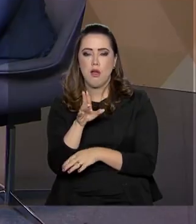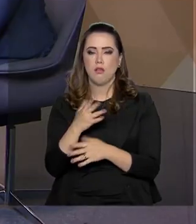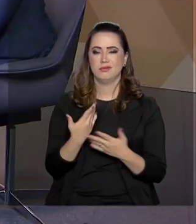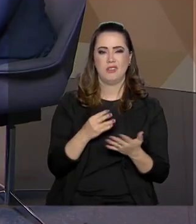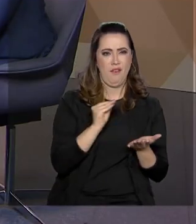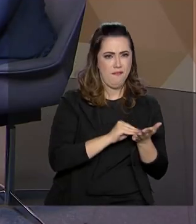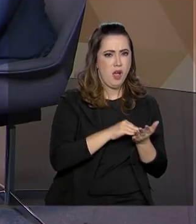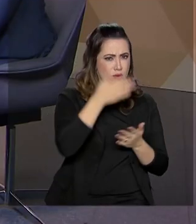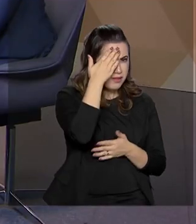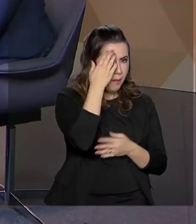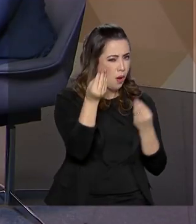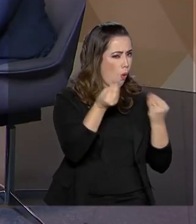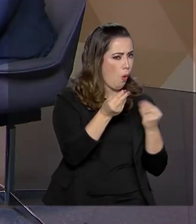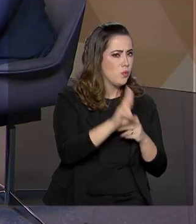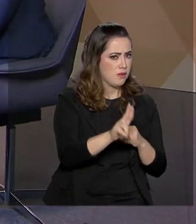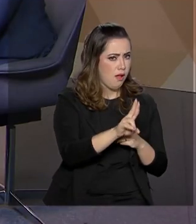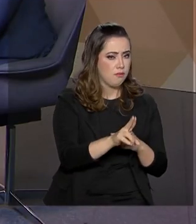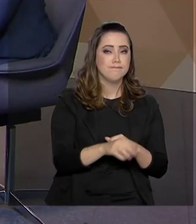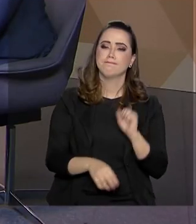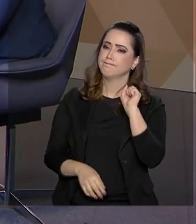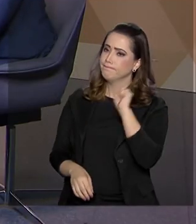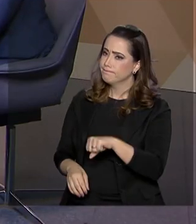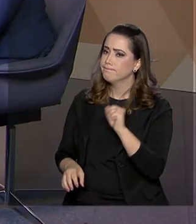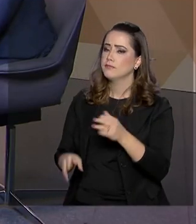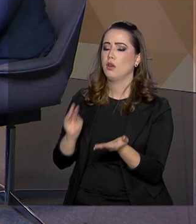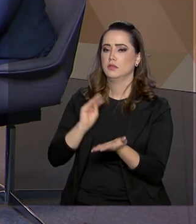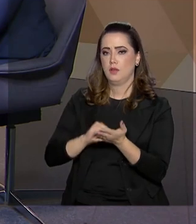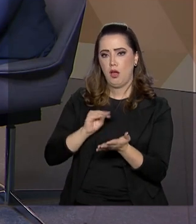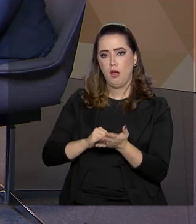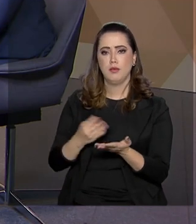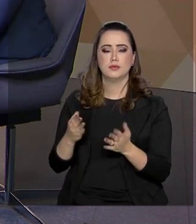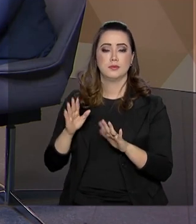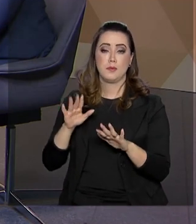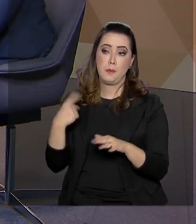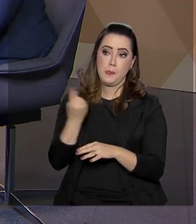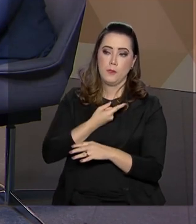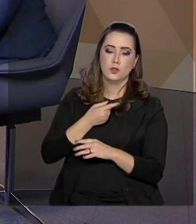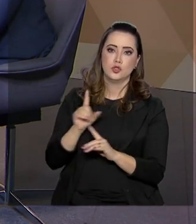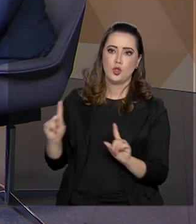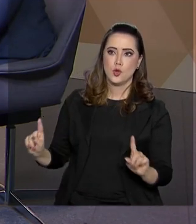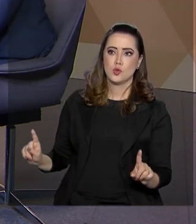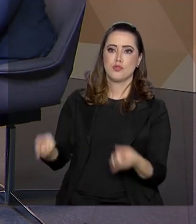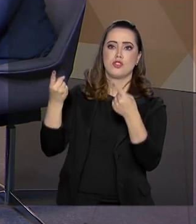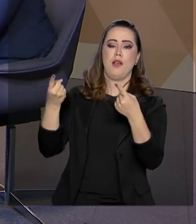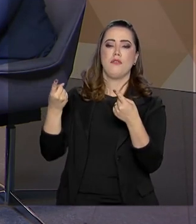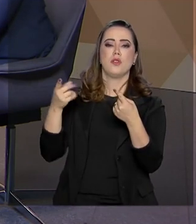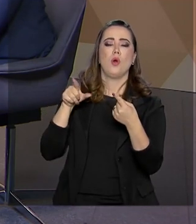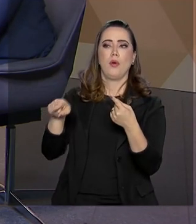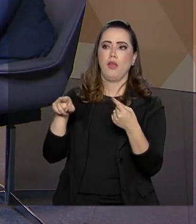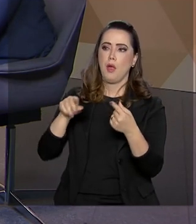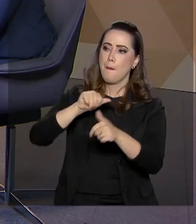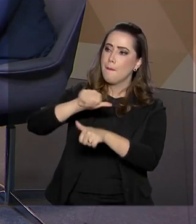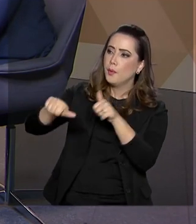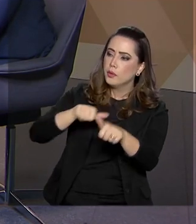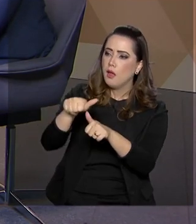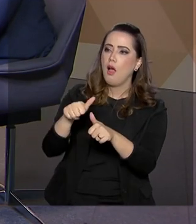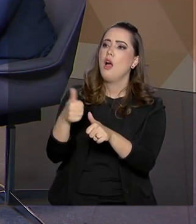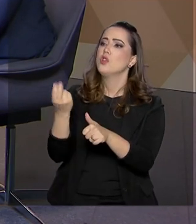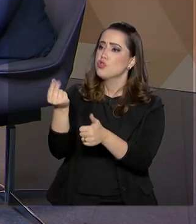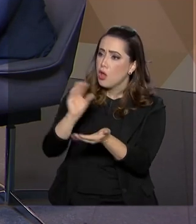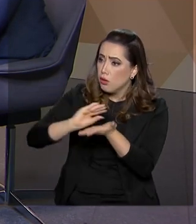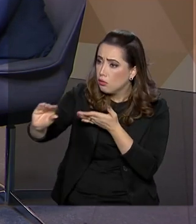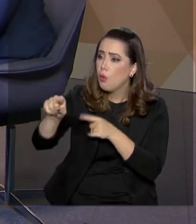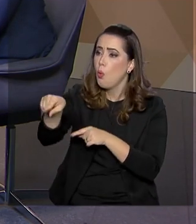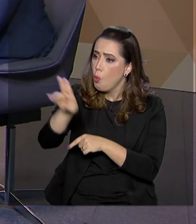técnica. Então, hoje, o maior desafio nosso é mudar o referencial de que não falta recurso